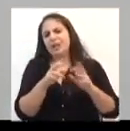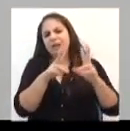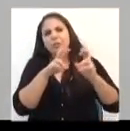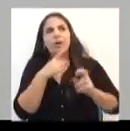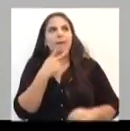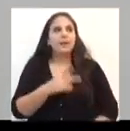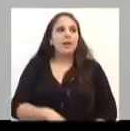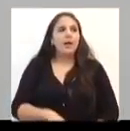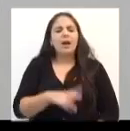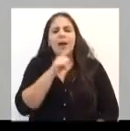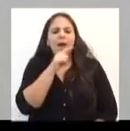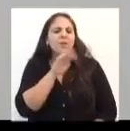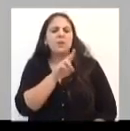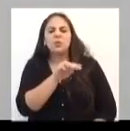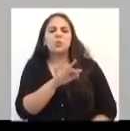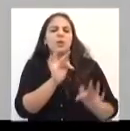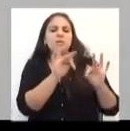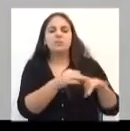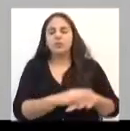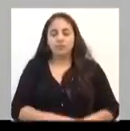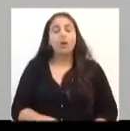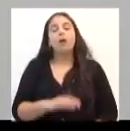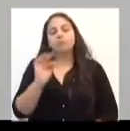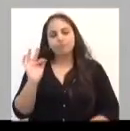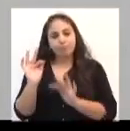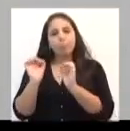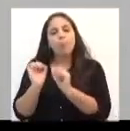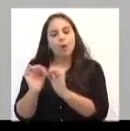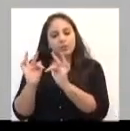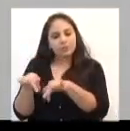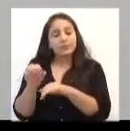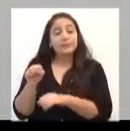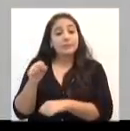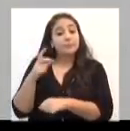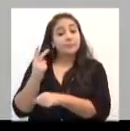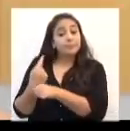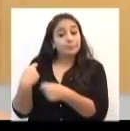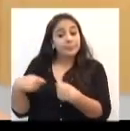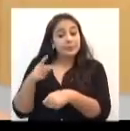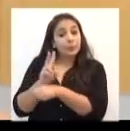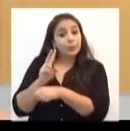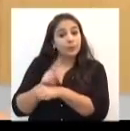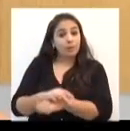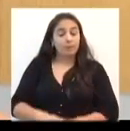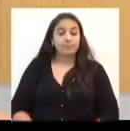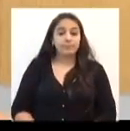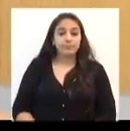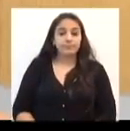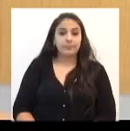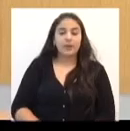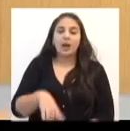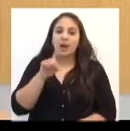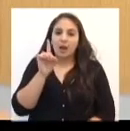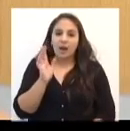que não acabava, que não era finita. Ela é finita sim e nós precisamos preservar e conservá-la. E agora nós vamos para o intervalo e